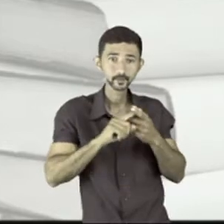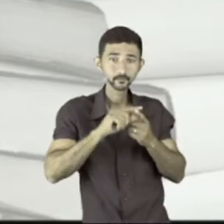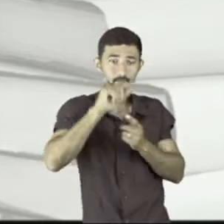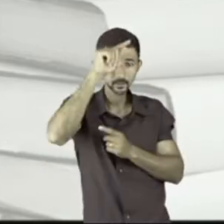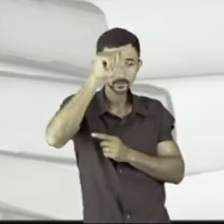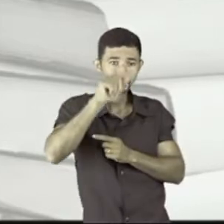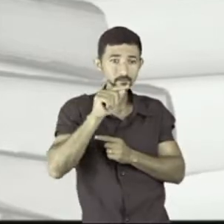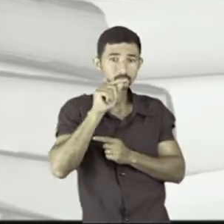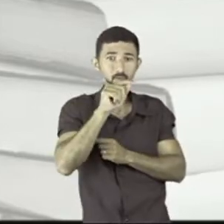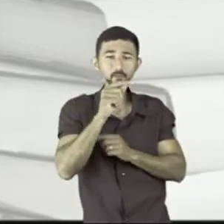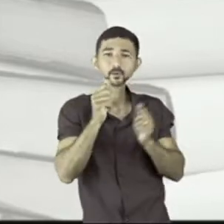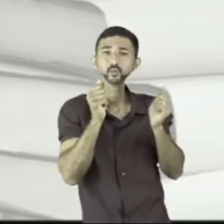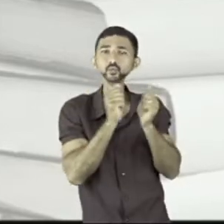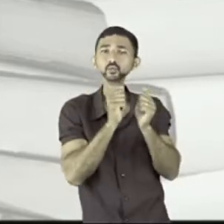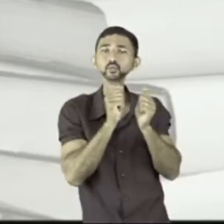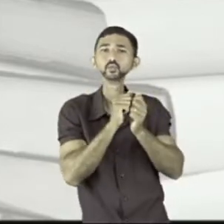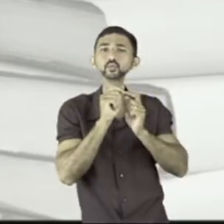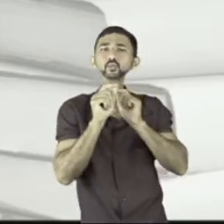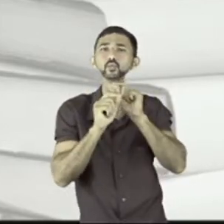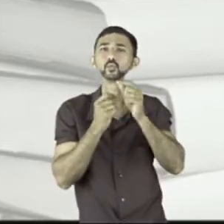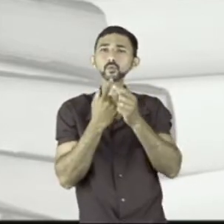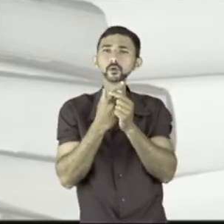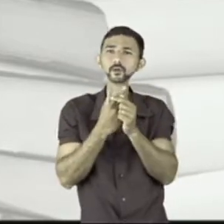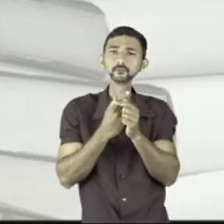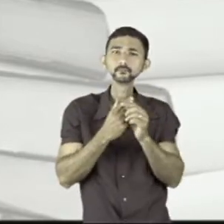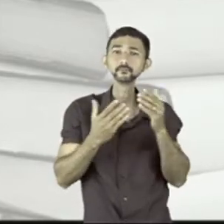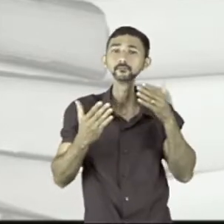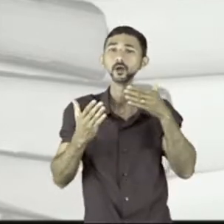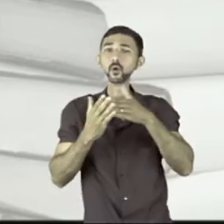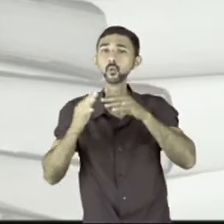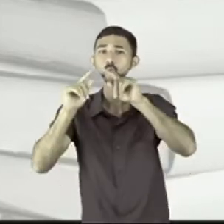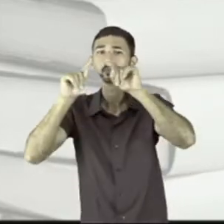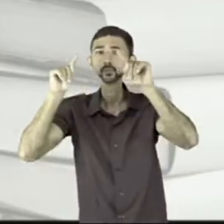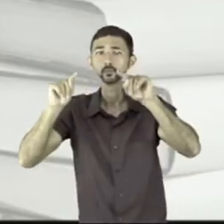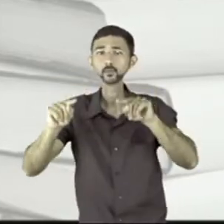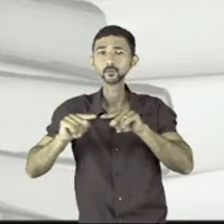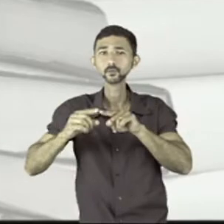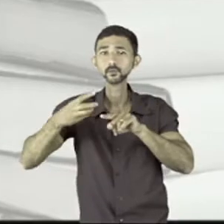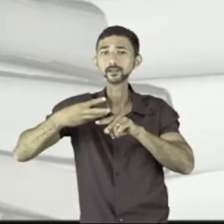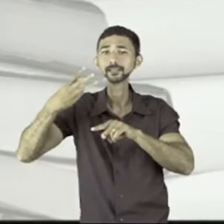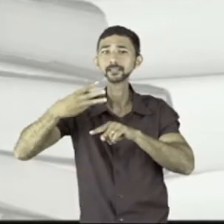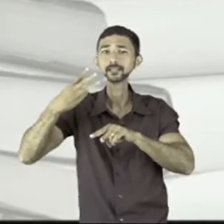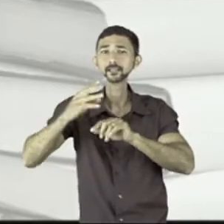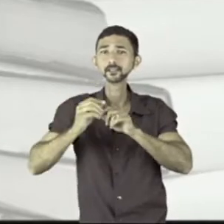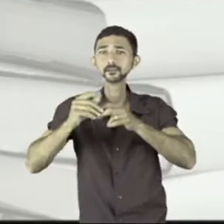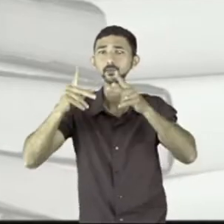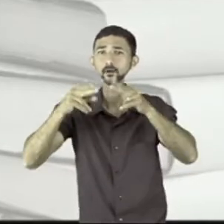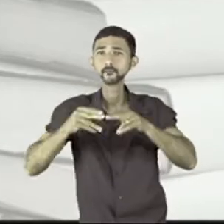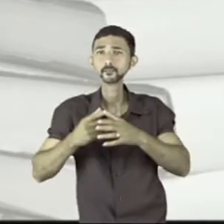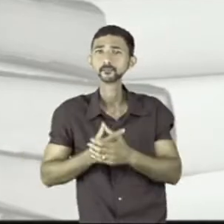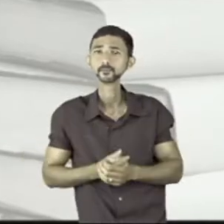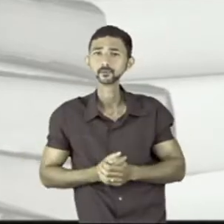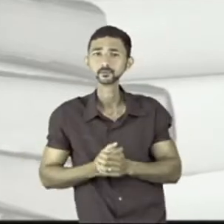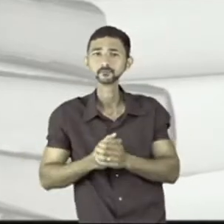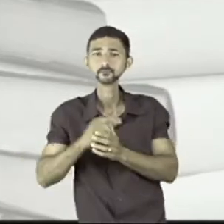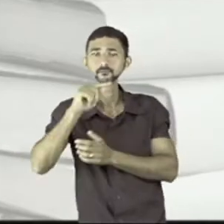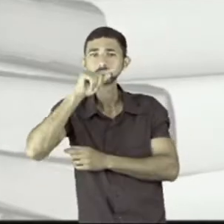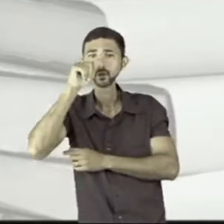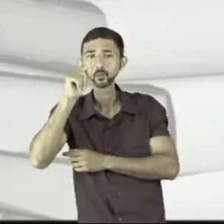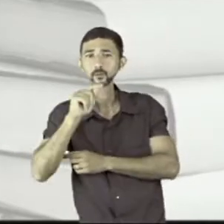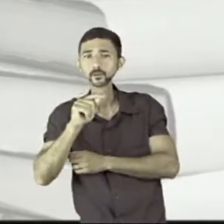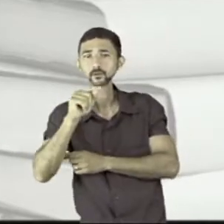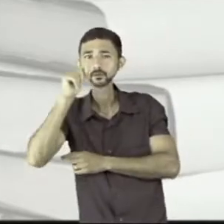ponto de exclamação juntos. E no último quadrinho, você tem a mesma coisa, um ponto de